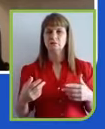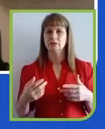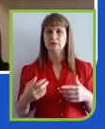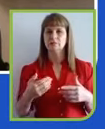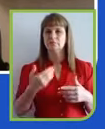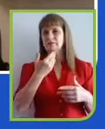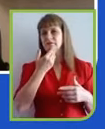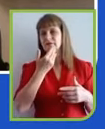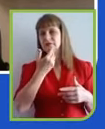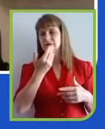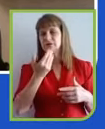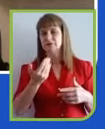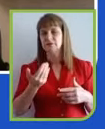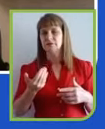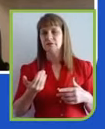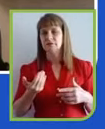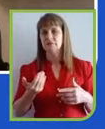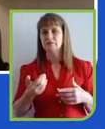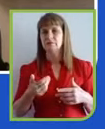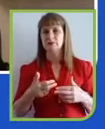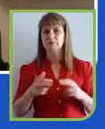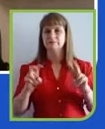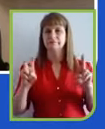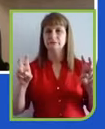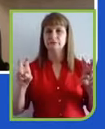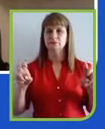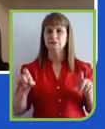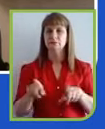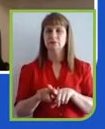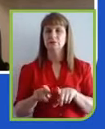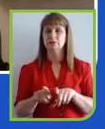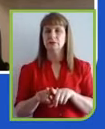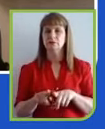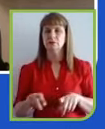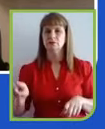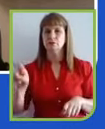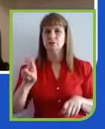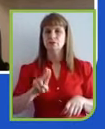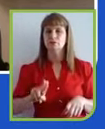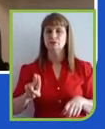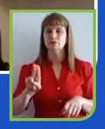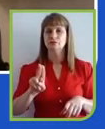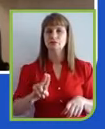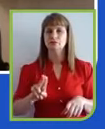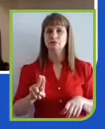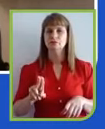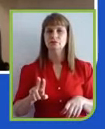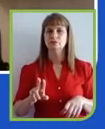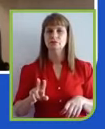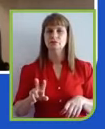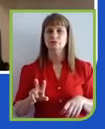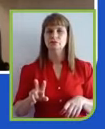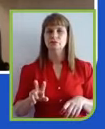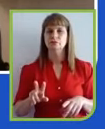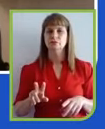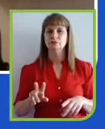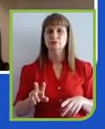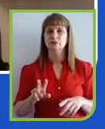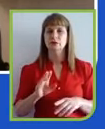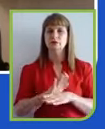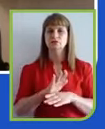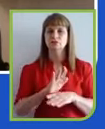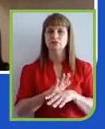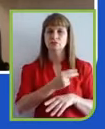questões também como, por exemplo, o uso do próprio auxílio emergencial o acesso feito pela Caixa Econômica Federal